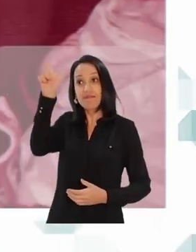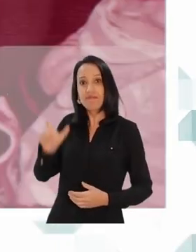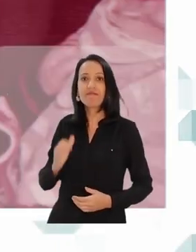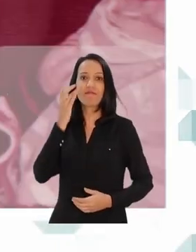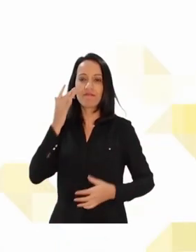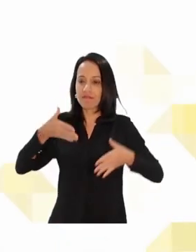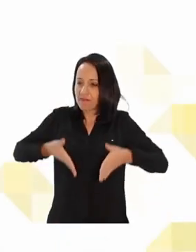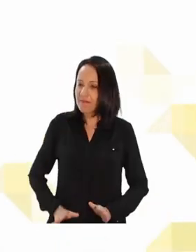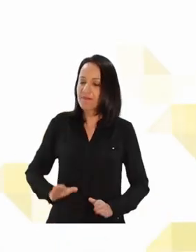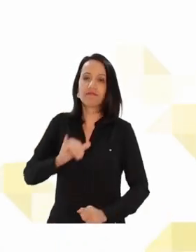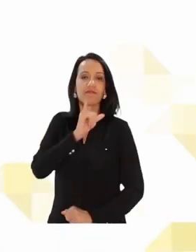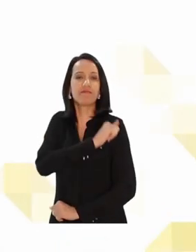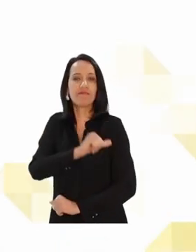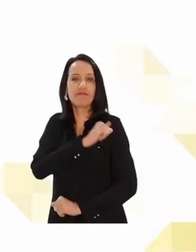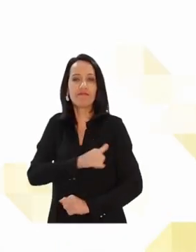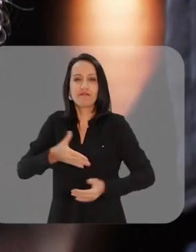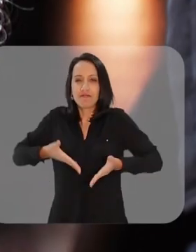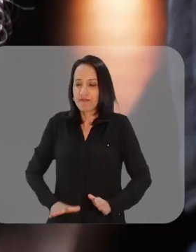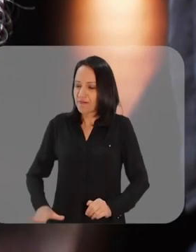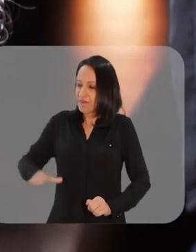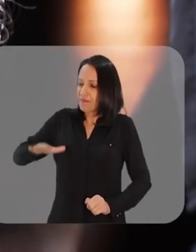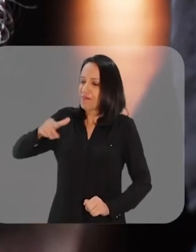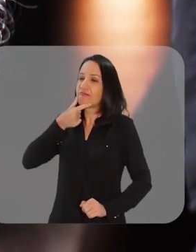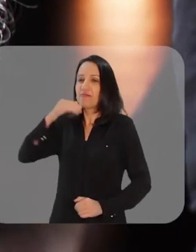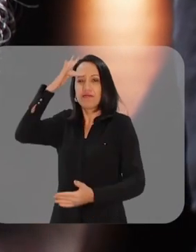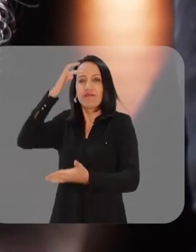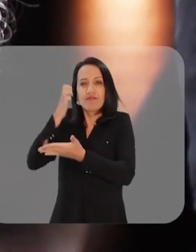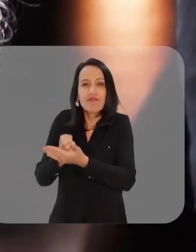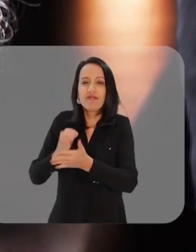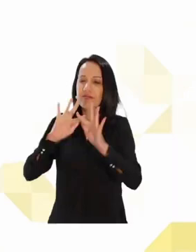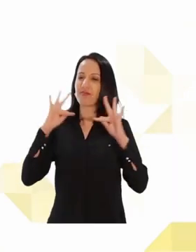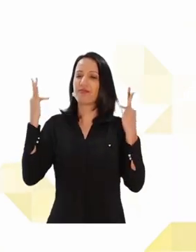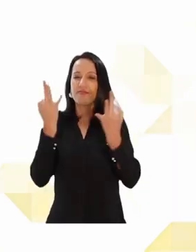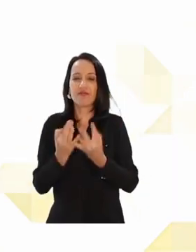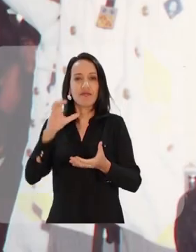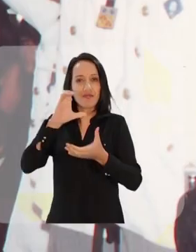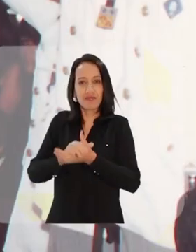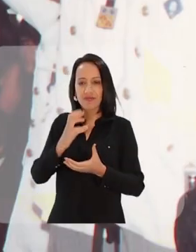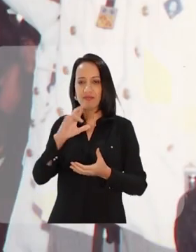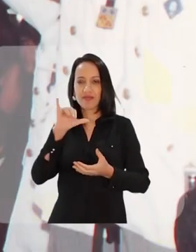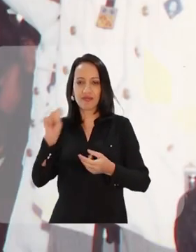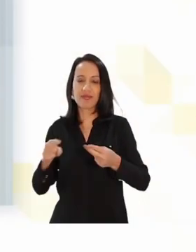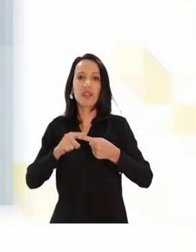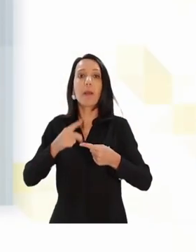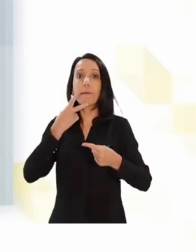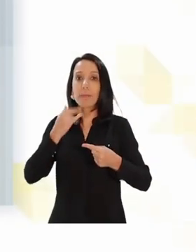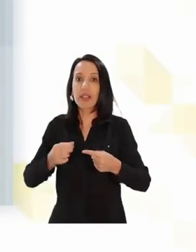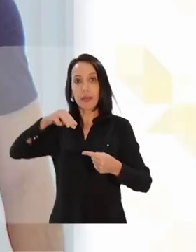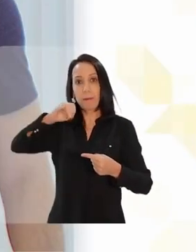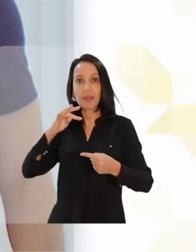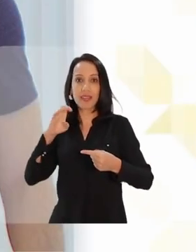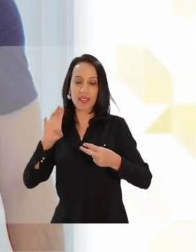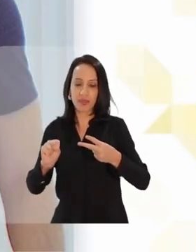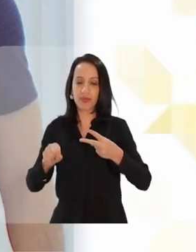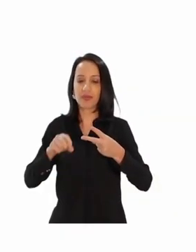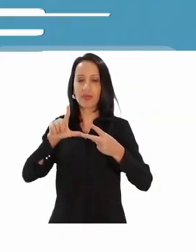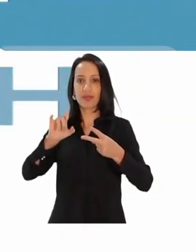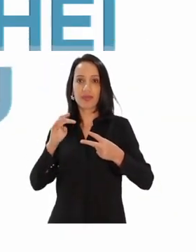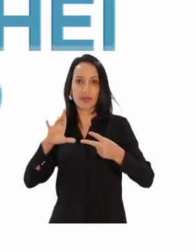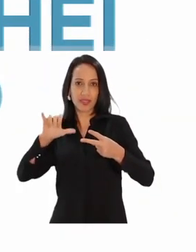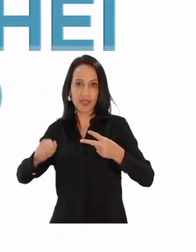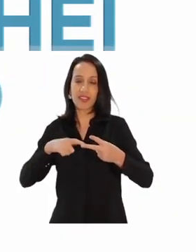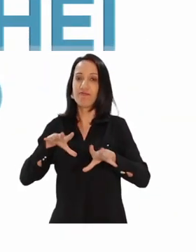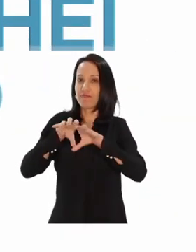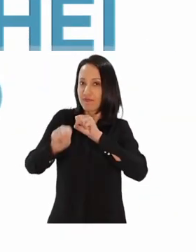Tarcísio nasceu no Rio, de onde saiu o menino. Homem de fé, de família, marido da Cris, pai do Matheus e da Letícia.